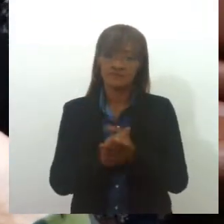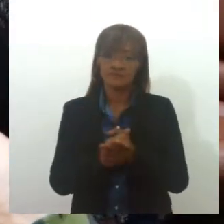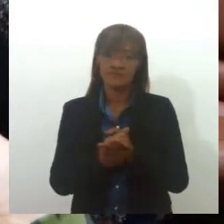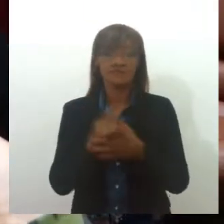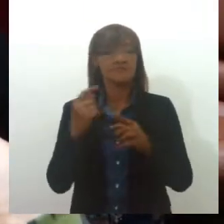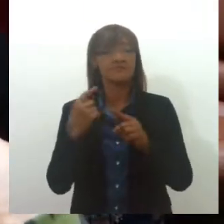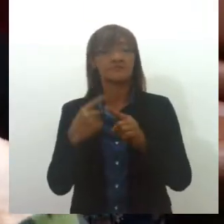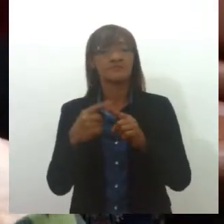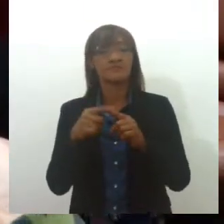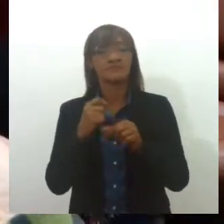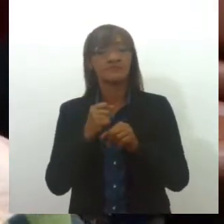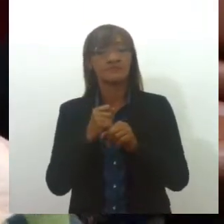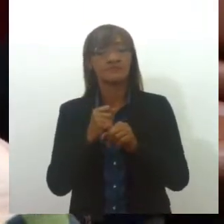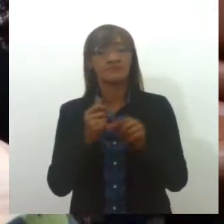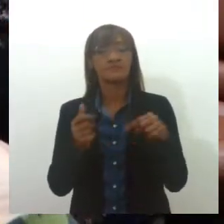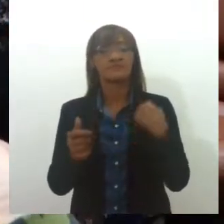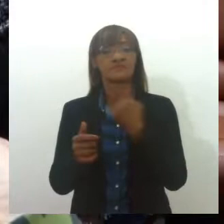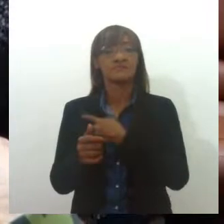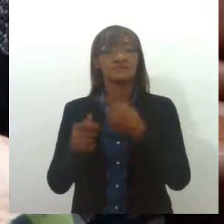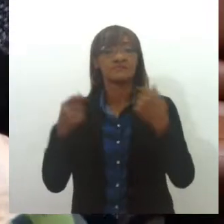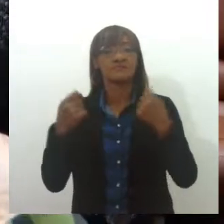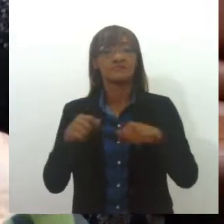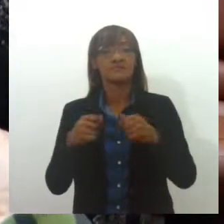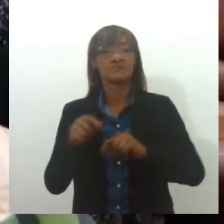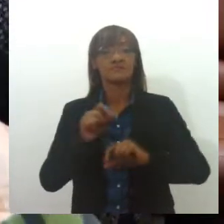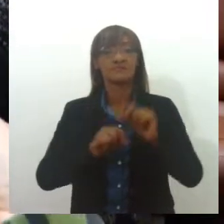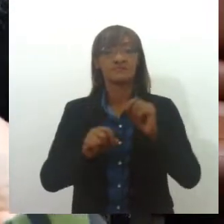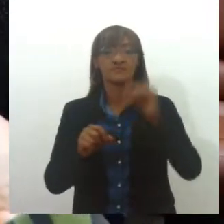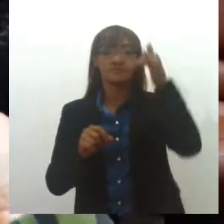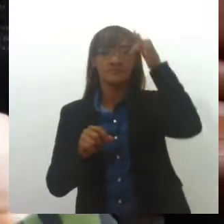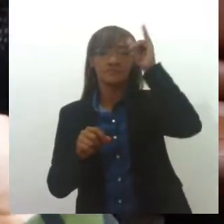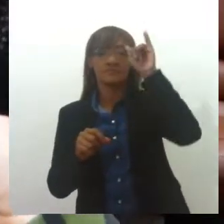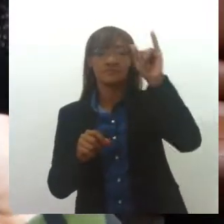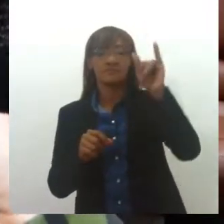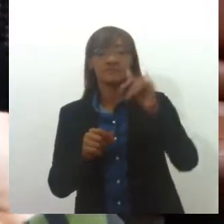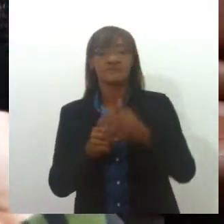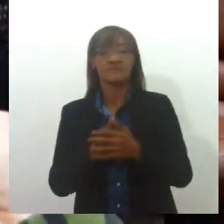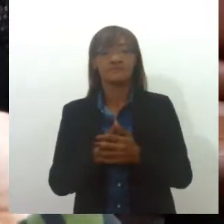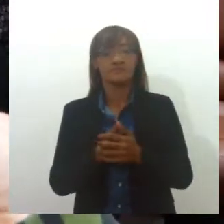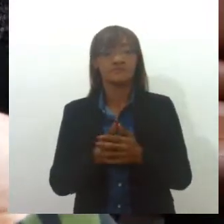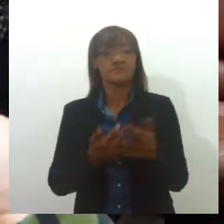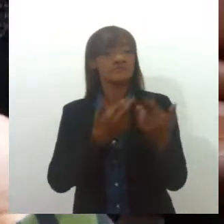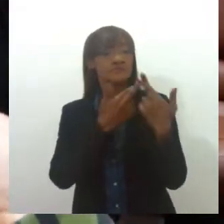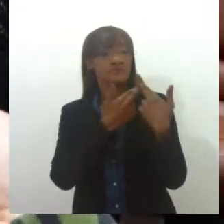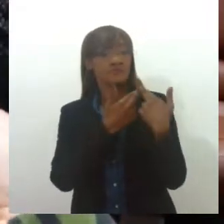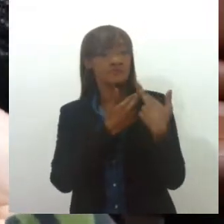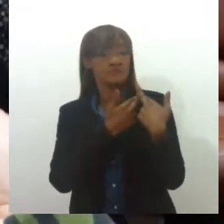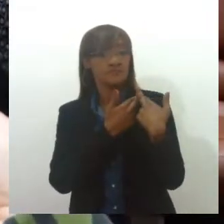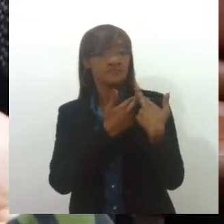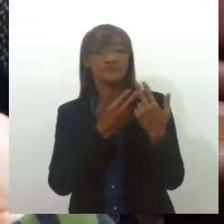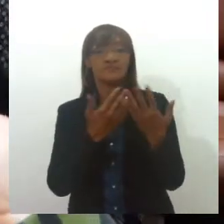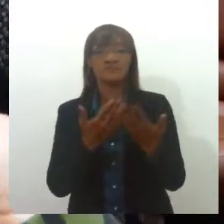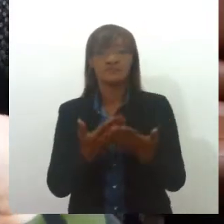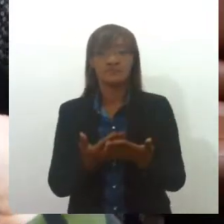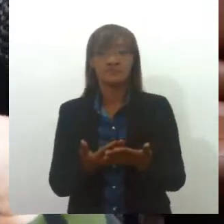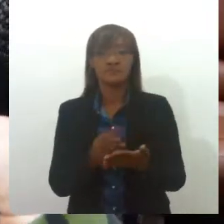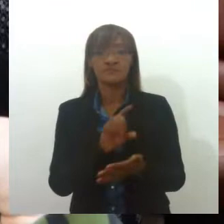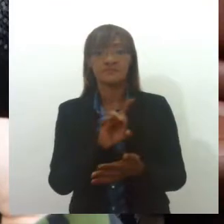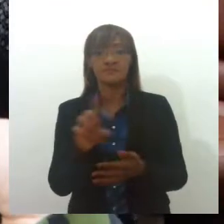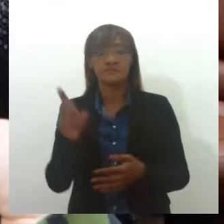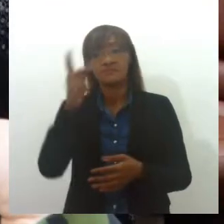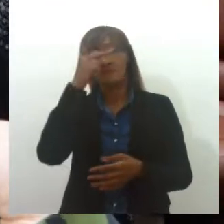precisamos de ações de prevenção, de responsabilização dos autores, de atendimento às vítimas,